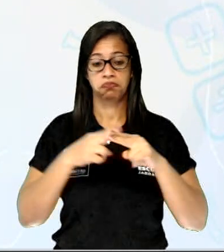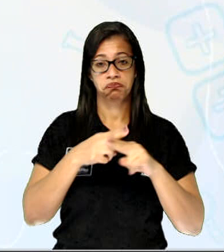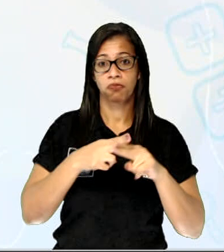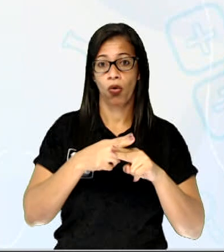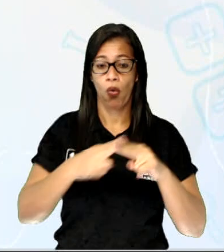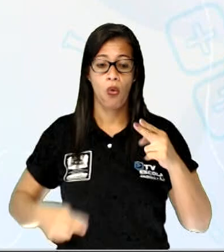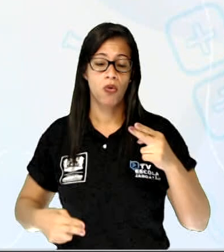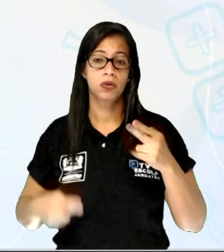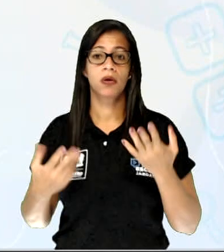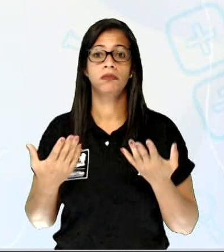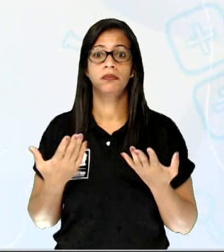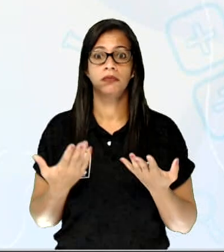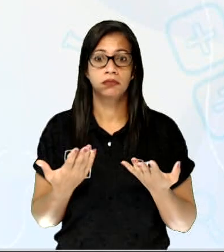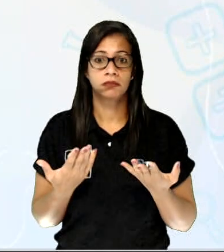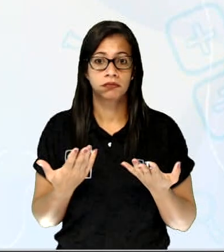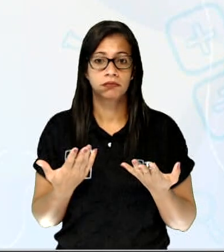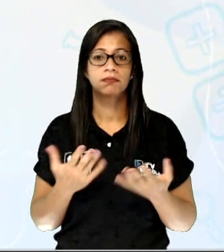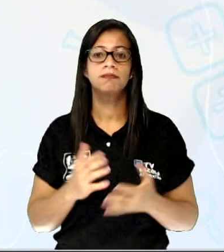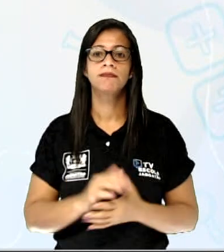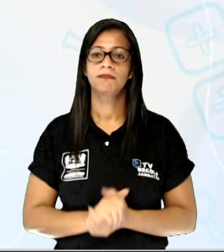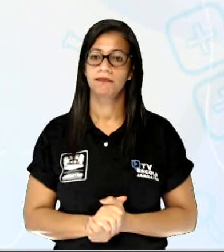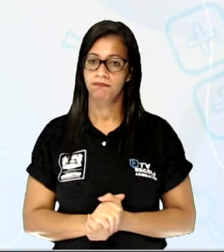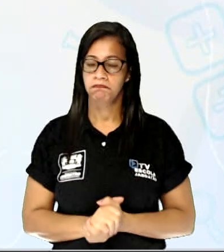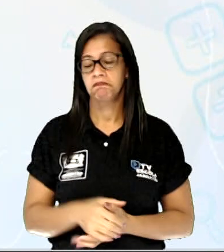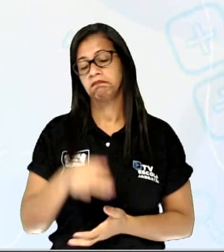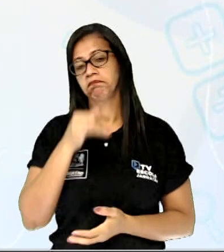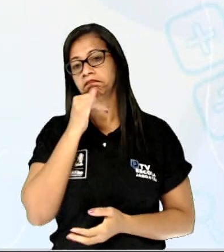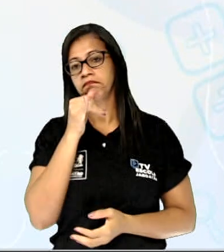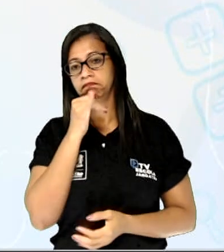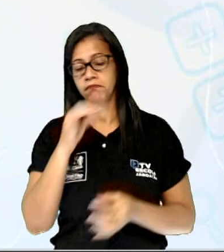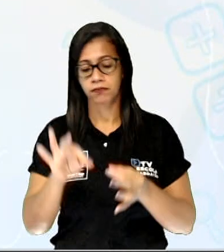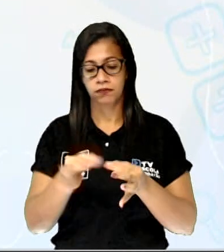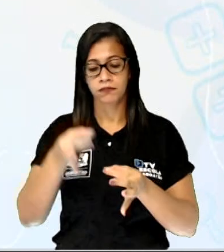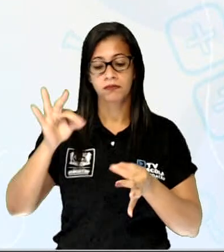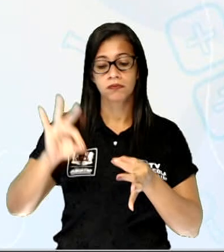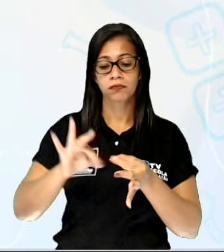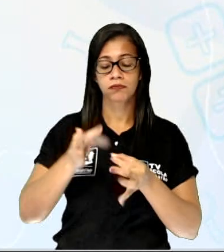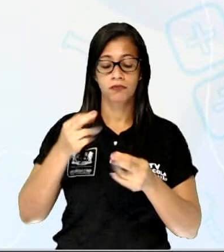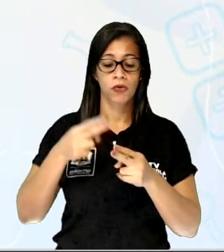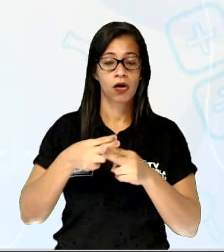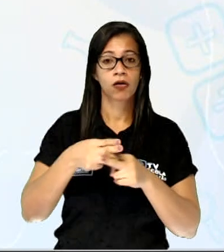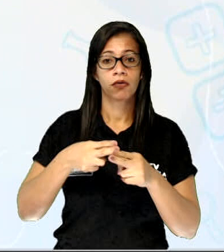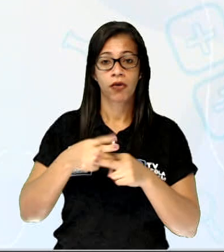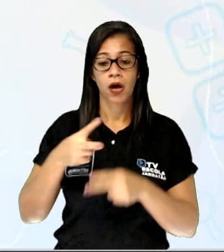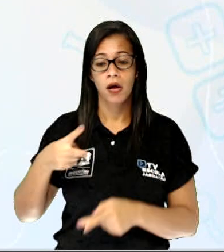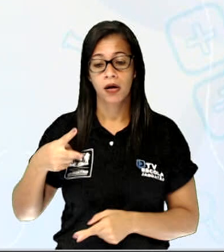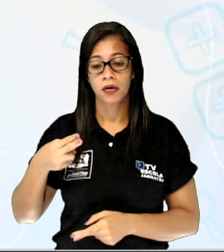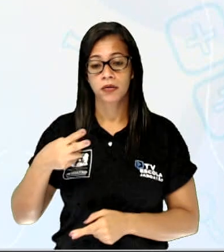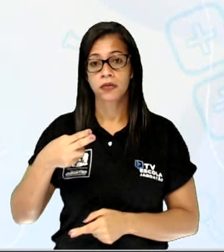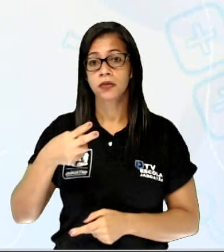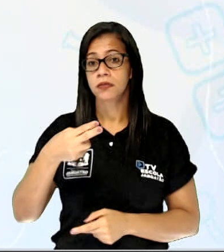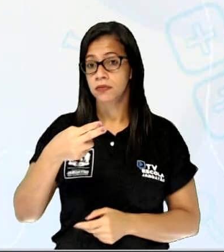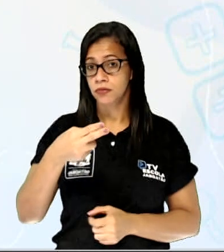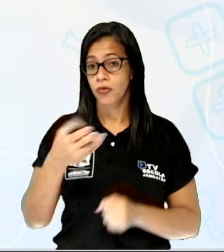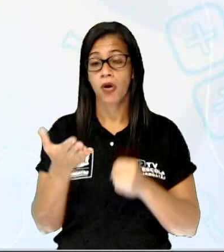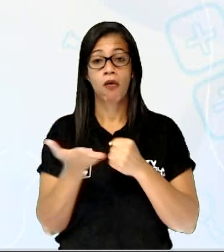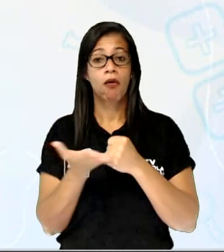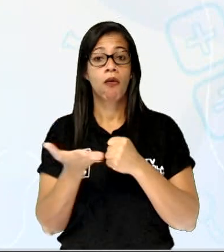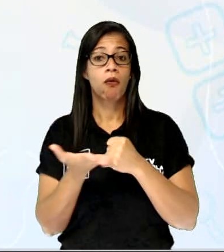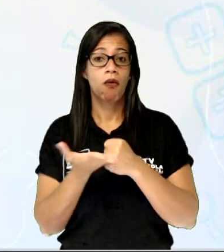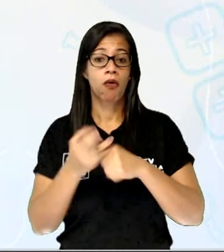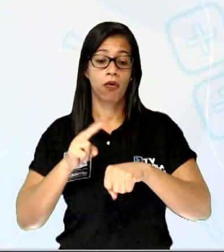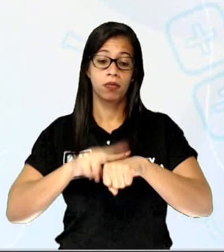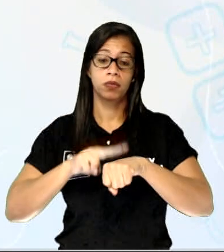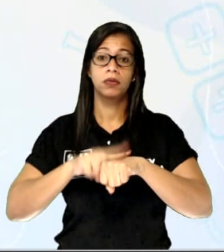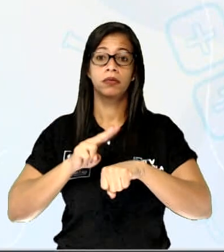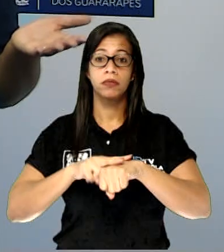Objetos relacionados. Agulha, faca, tesoura, copo de vidro. E